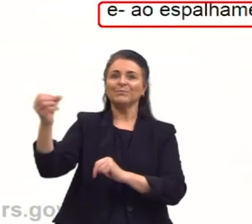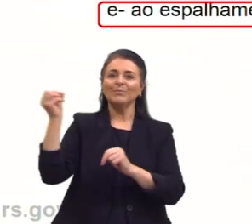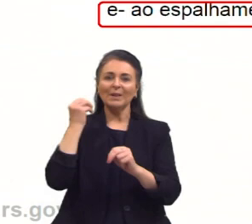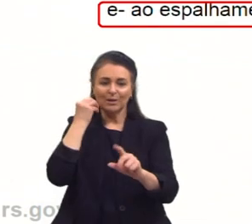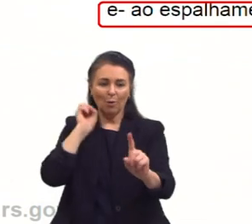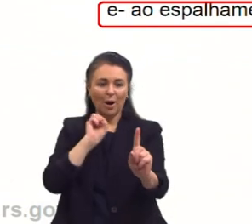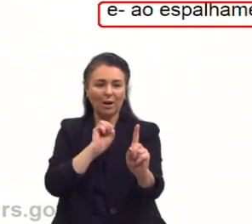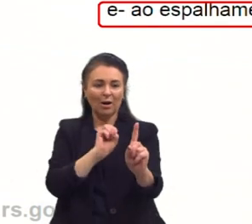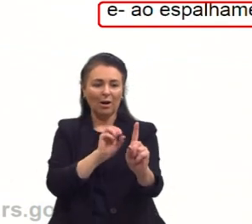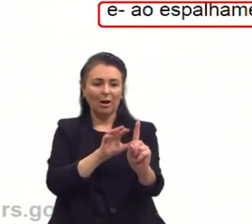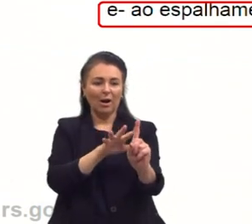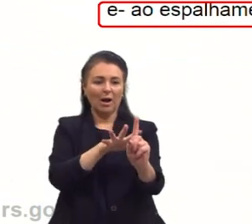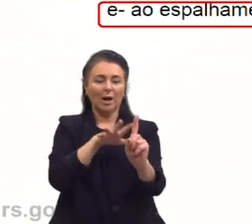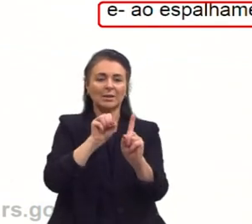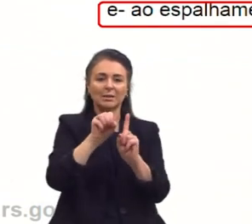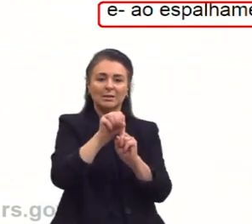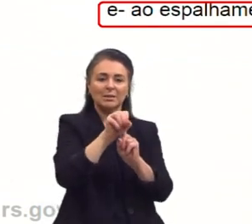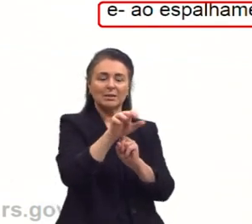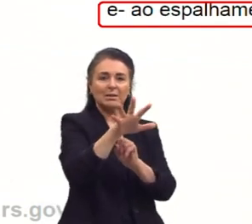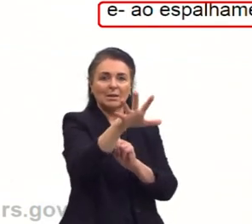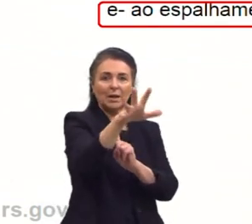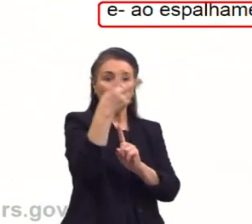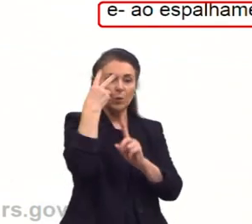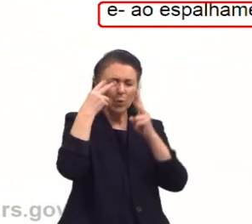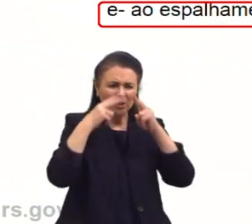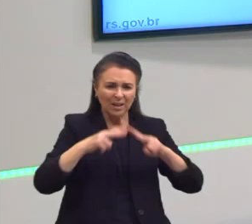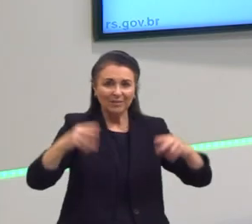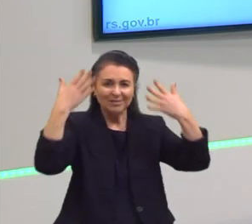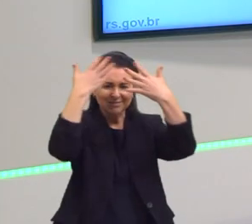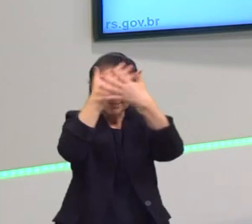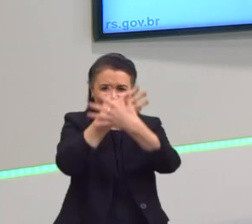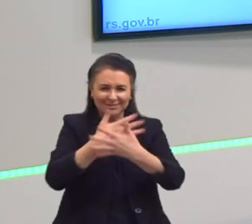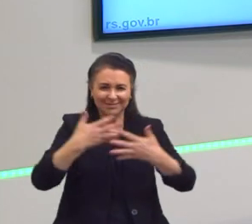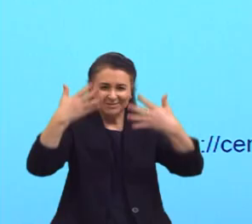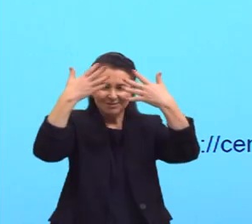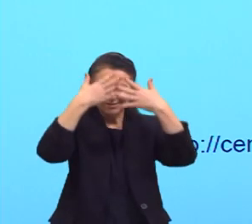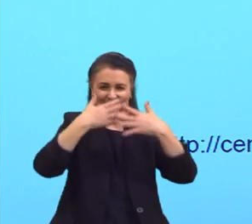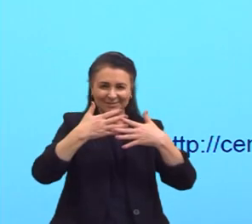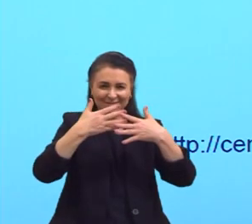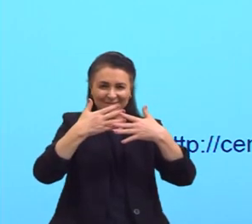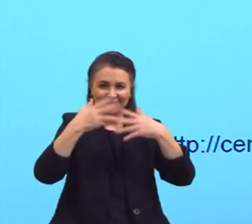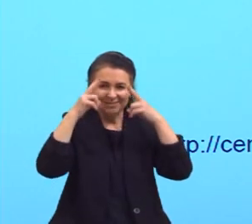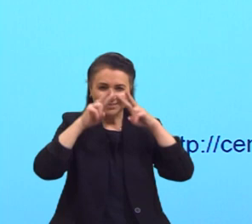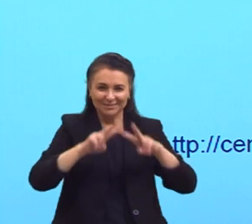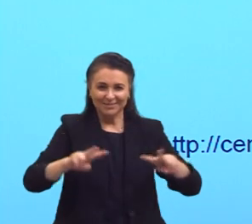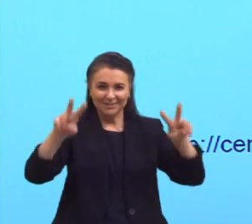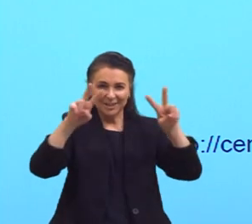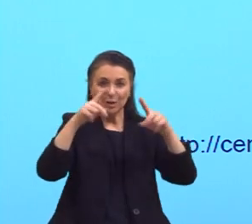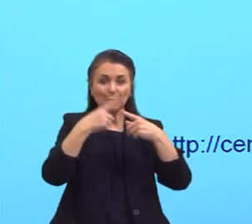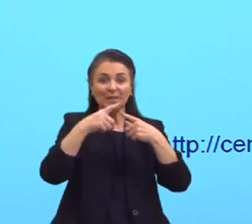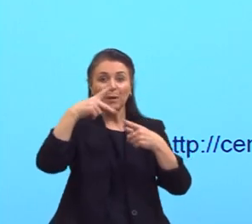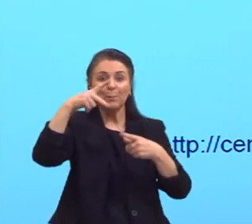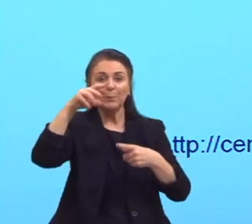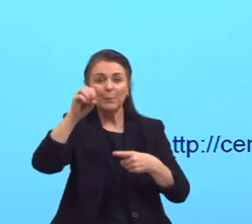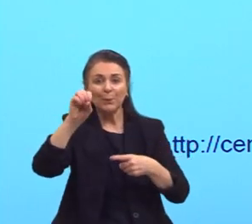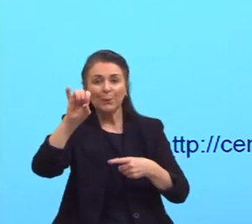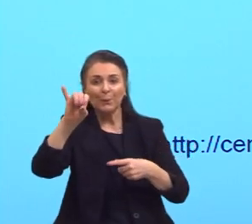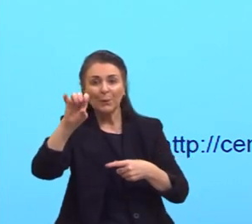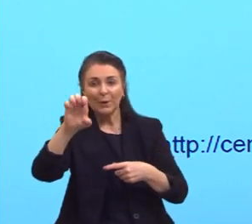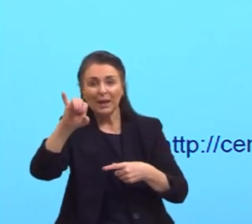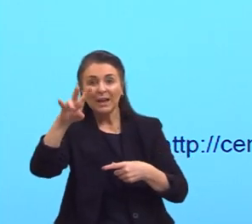entrando pela casa e ficando um pouco opaca a imagem, quer dizer que tem poeira ali naquela imagem, que